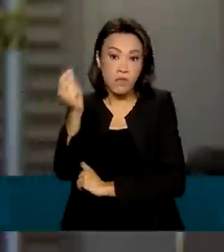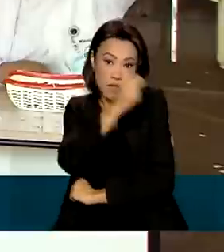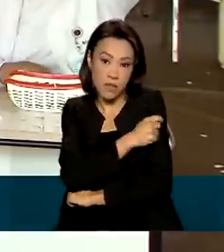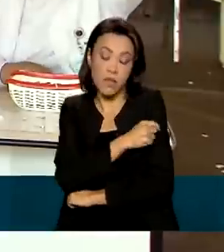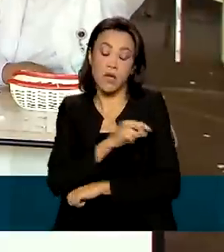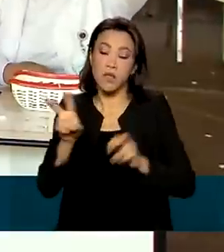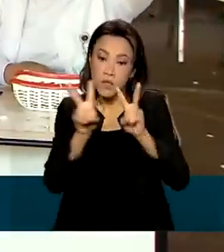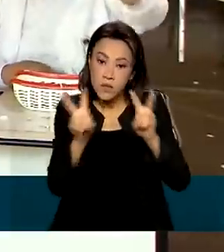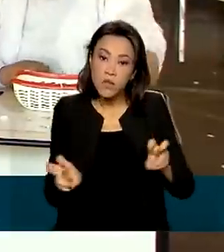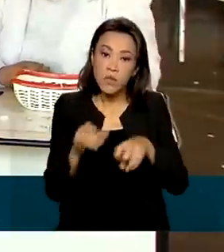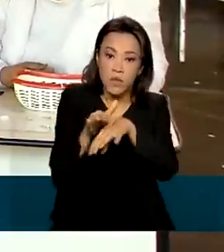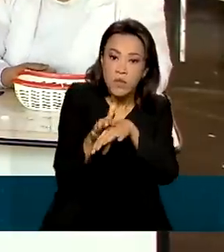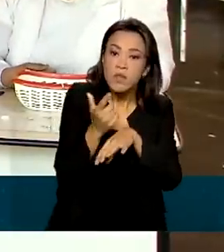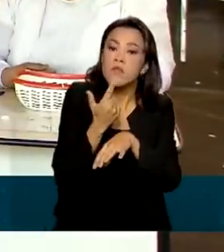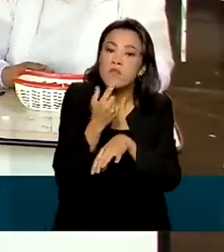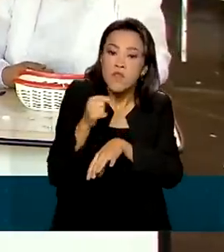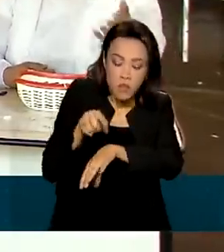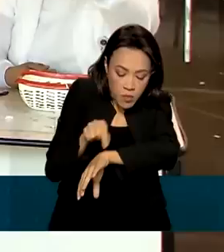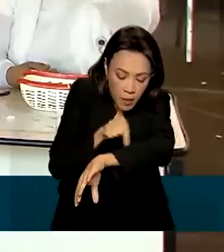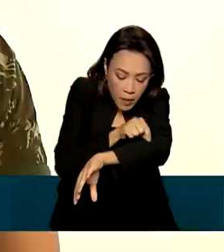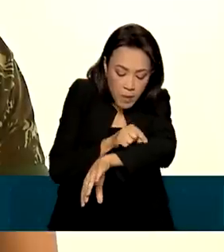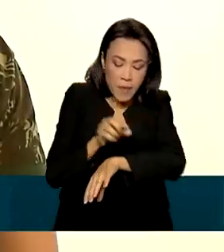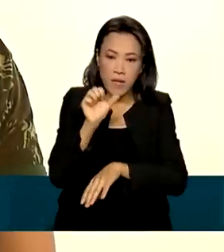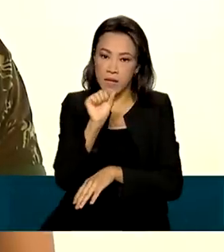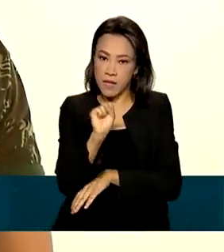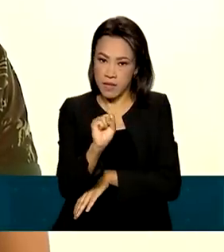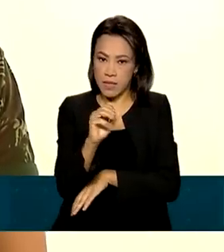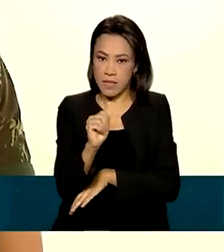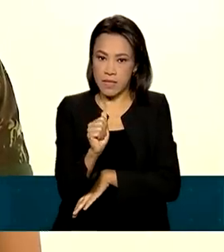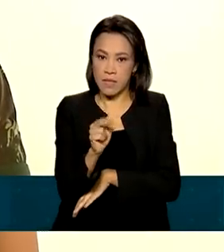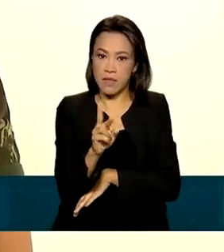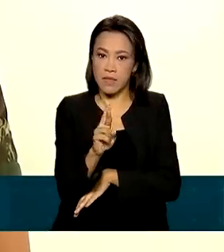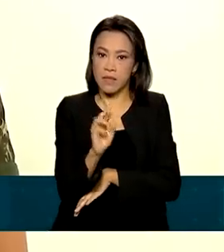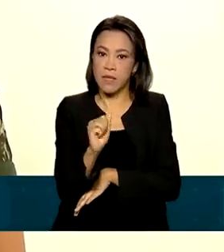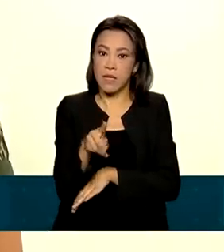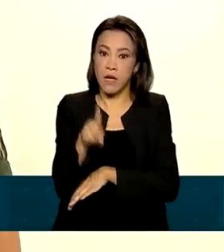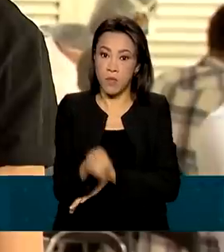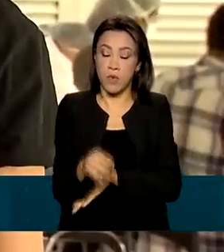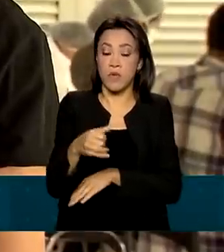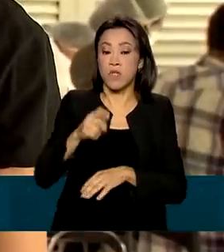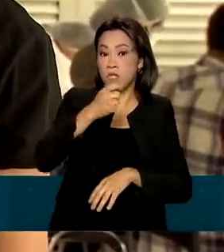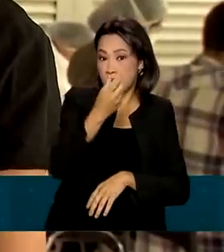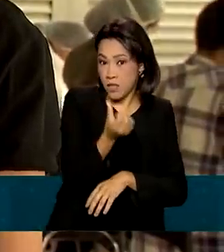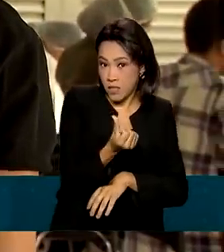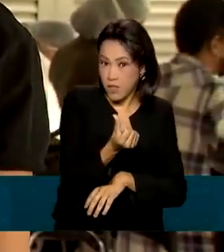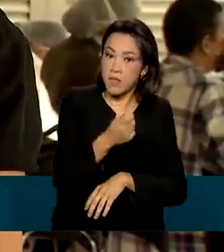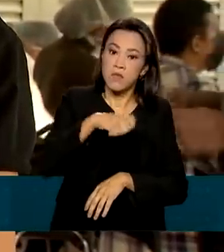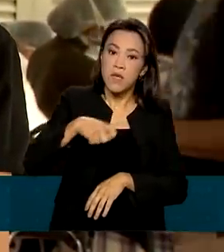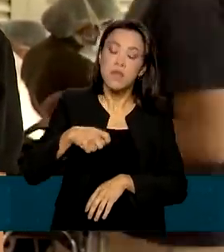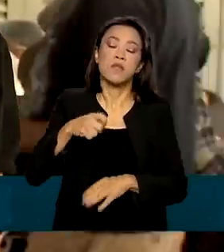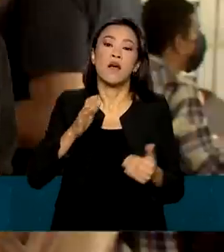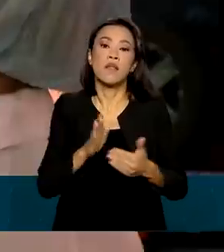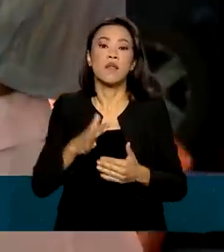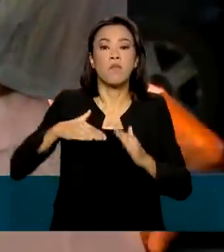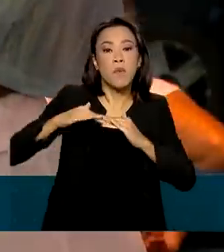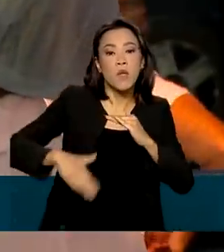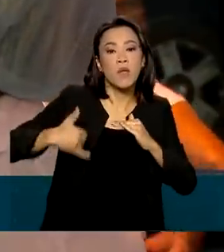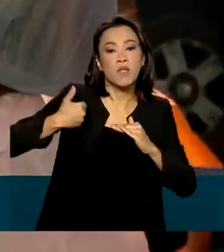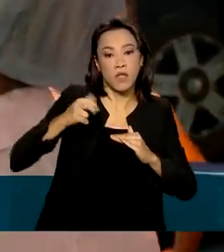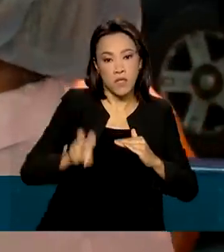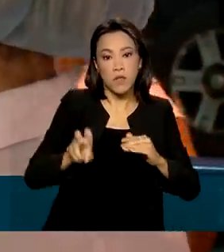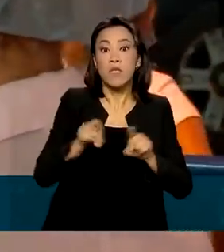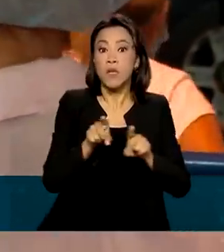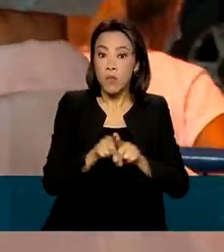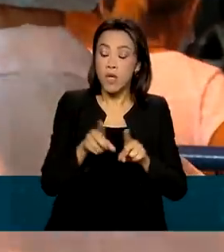campanha visa a imunização de crianças de seis meses a menores de cinco anos. Também estão incluídos aí os profissionais